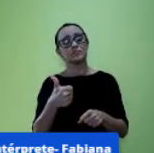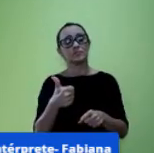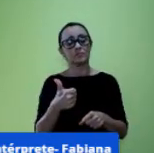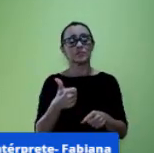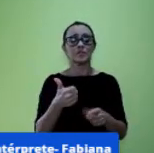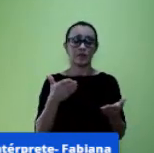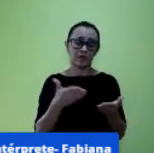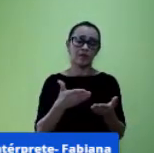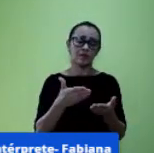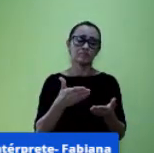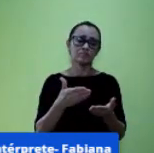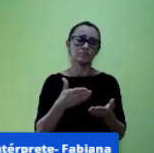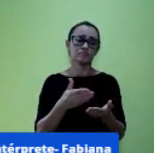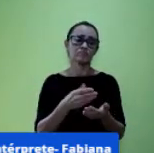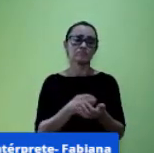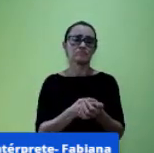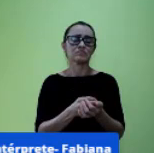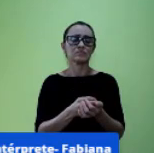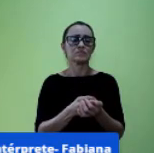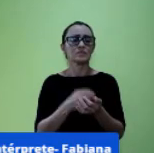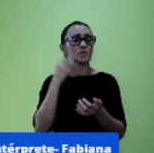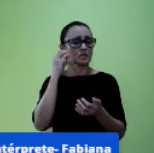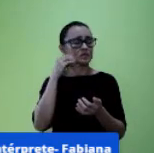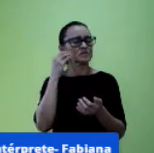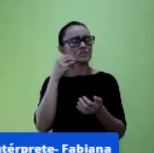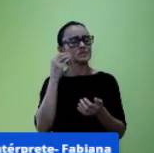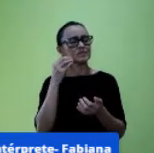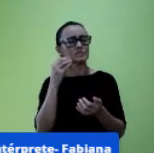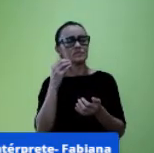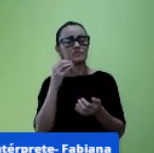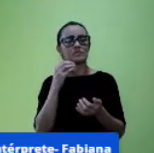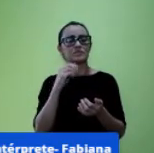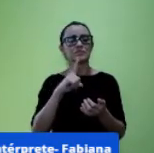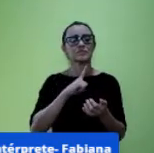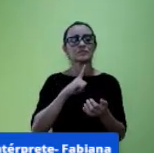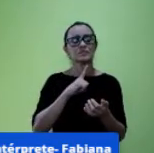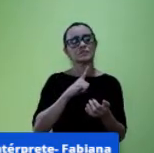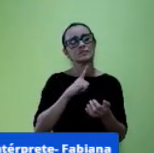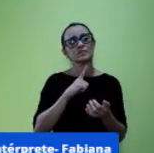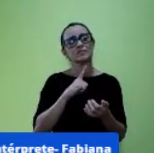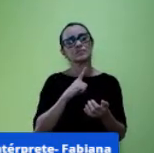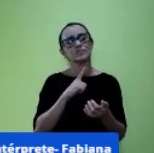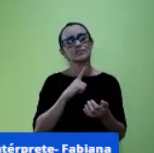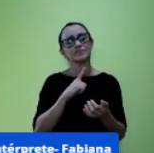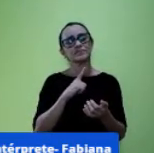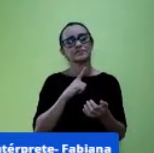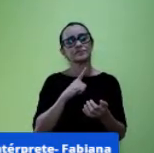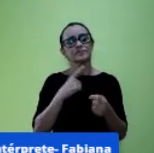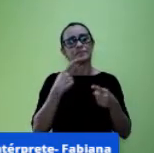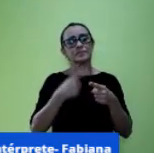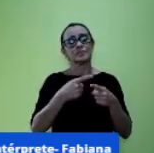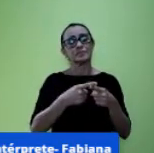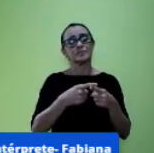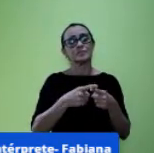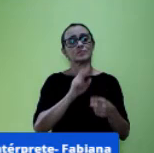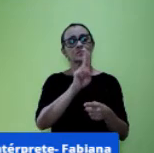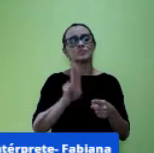começa a decidir algumas coisas né devido a experiência do ano passado